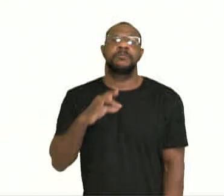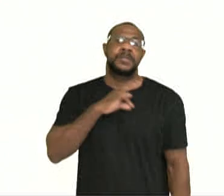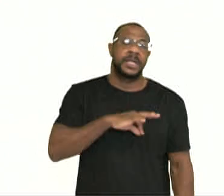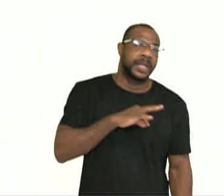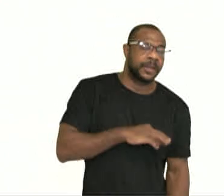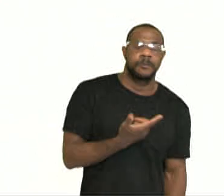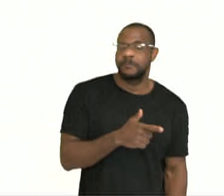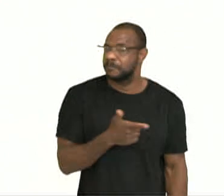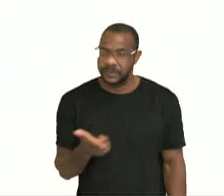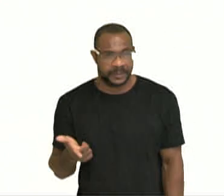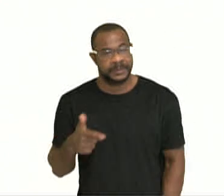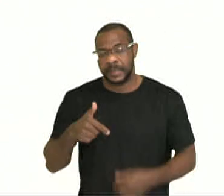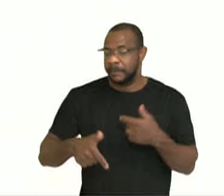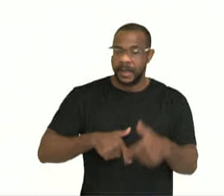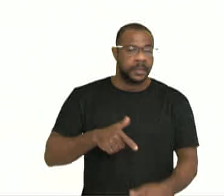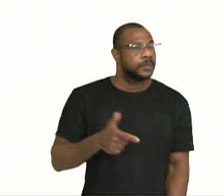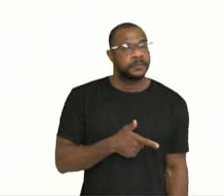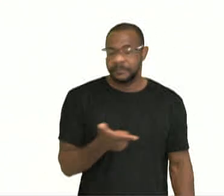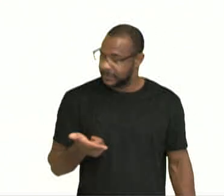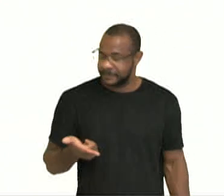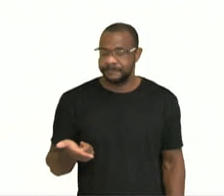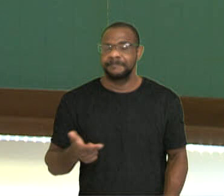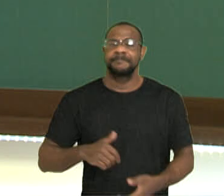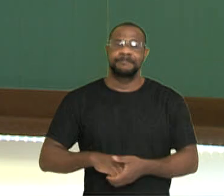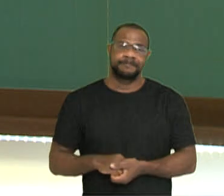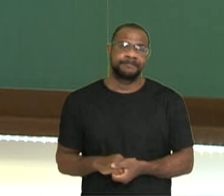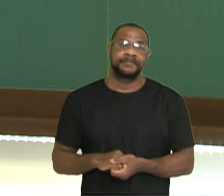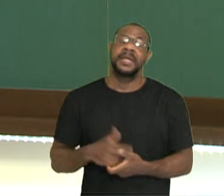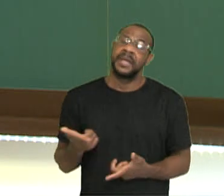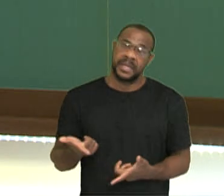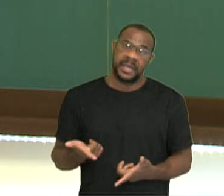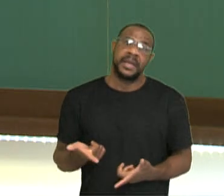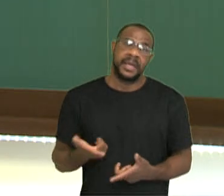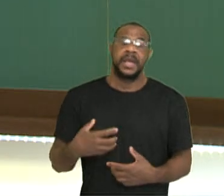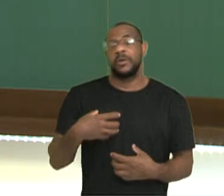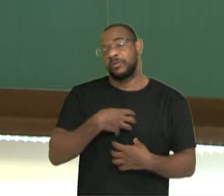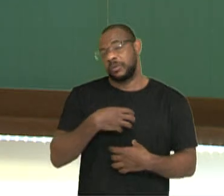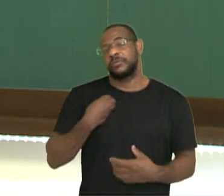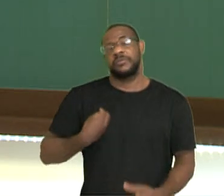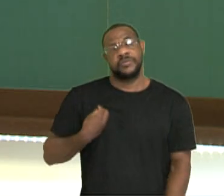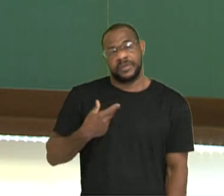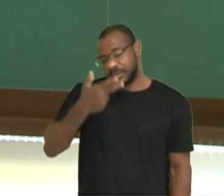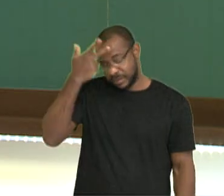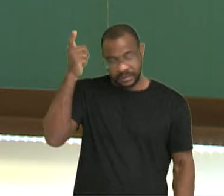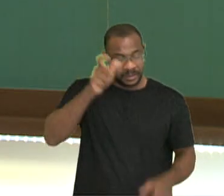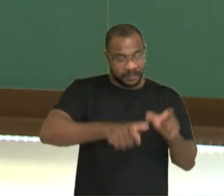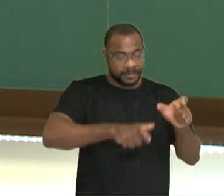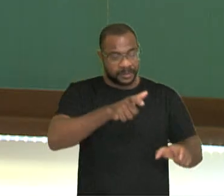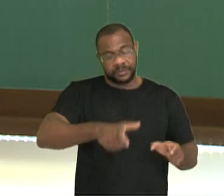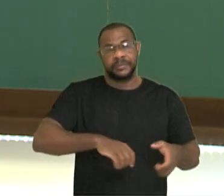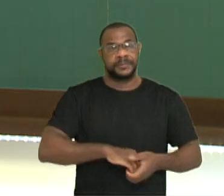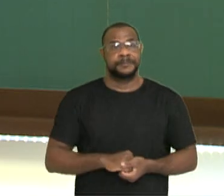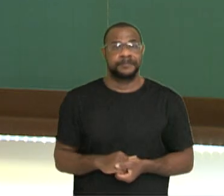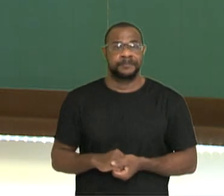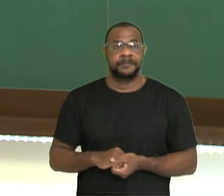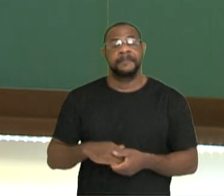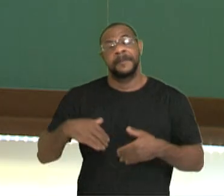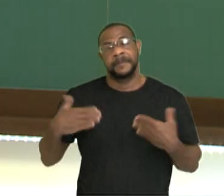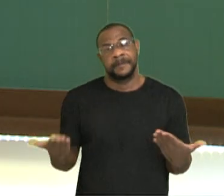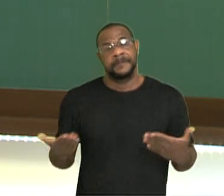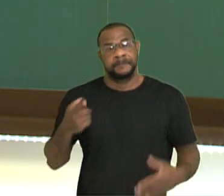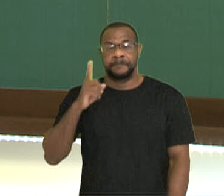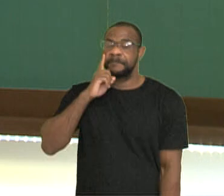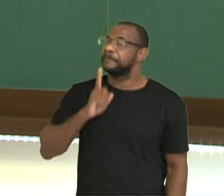de trabalho. E tudo isso se reflete na própria condição, no modo de viver daquela pessoa ou daquele grupo de pessoas. E aí,